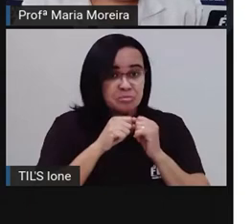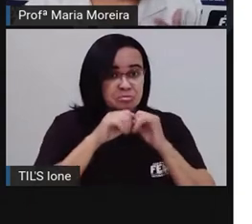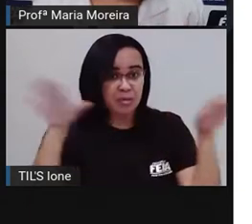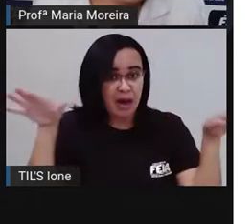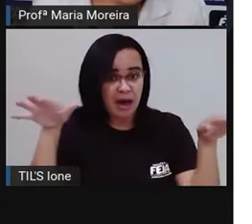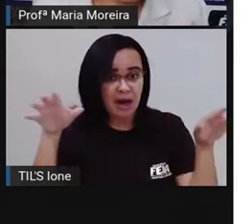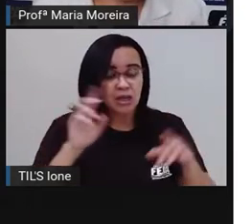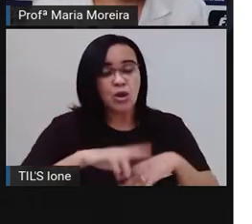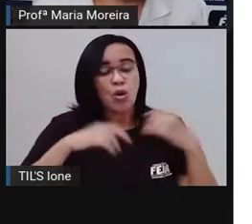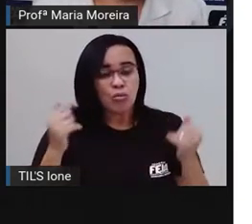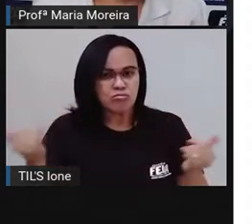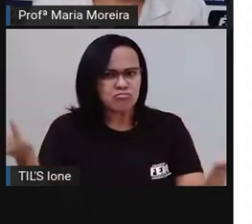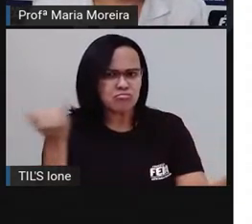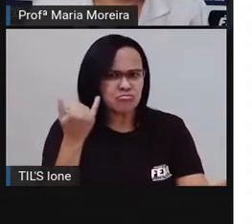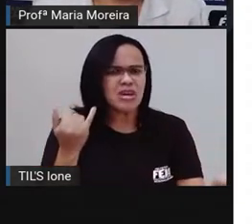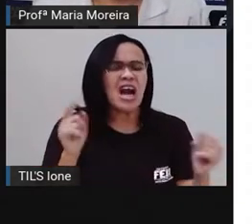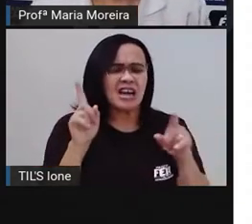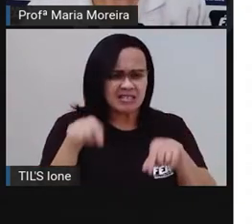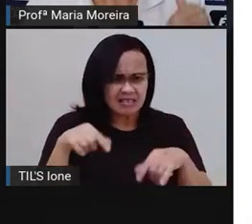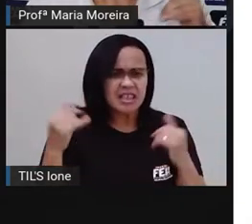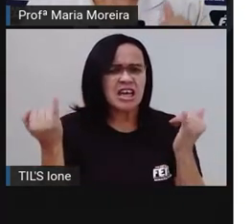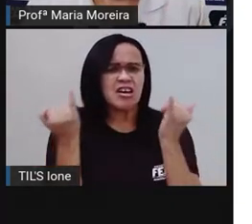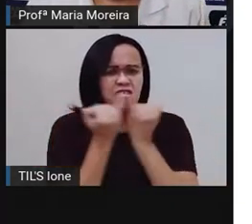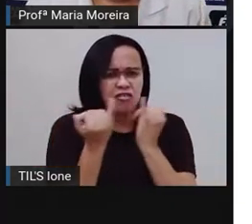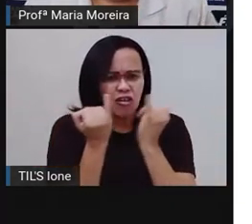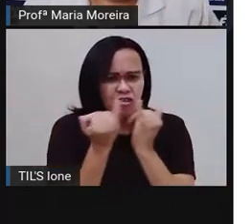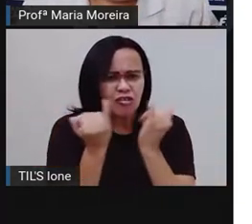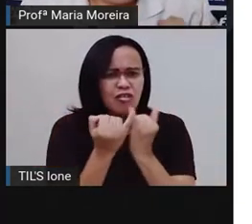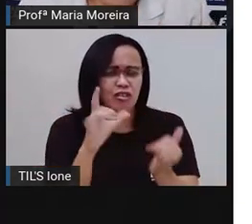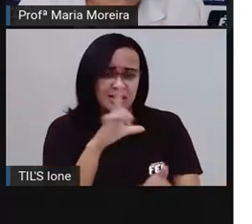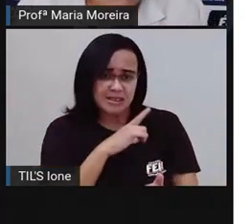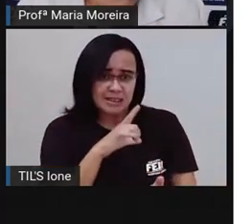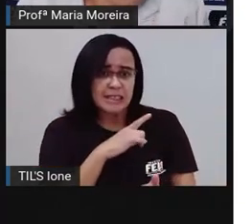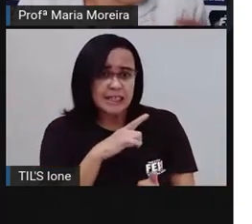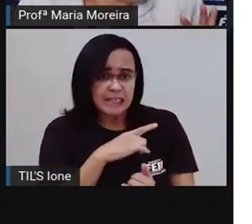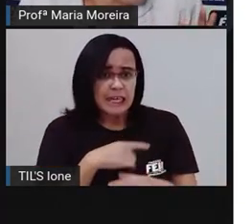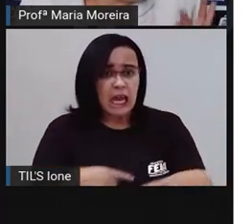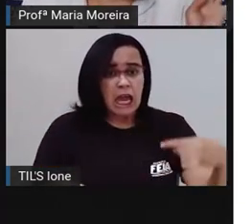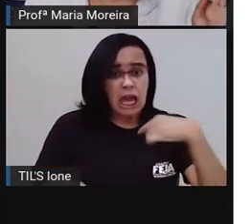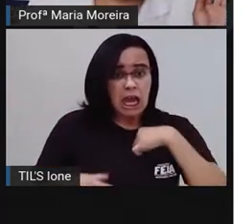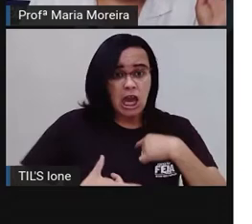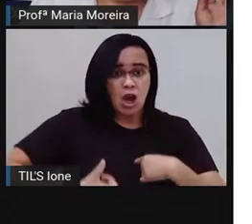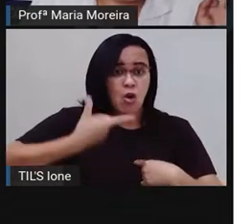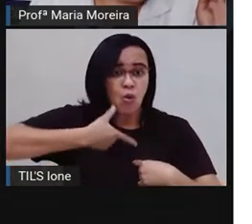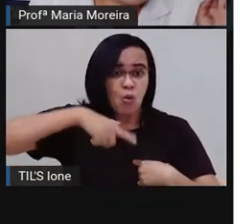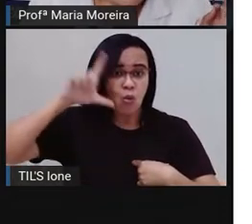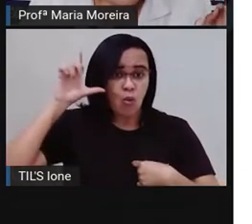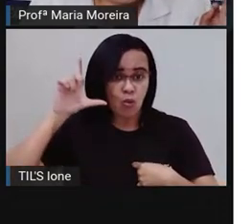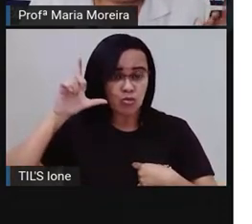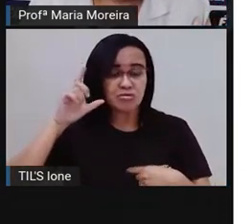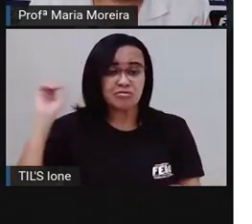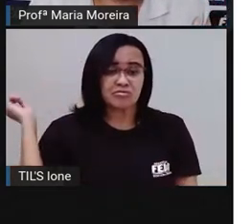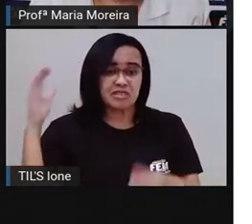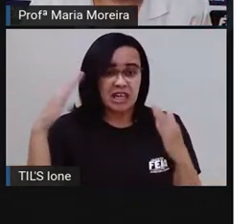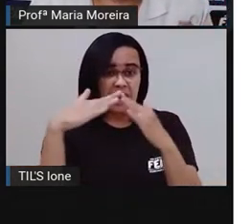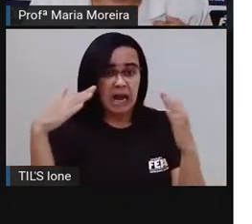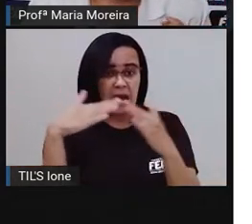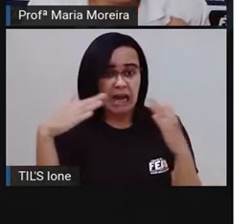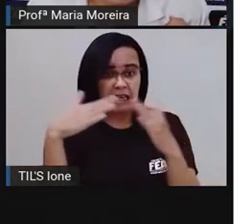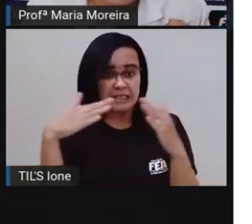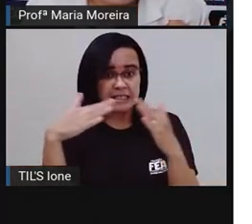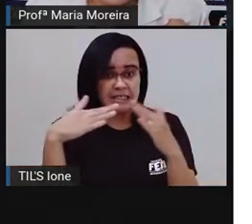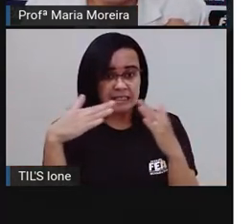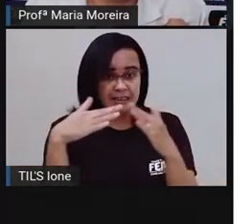isso? Ela vai chegar para você e vai dizer, olha, eu ontem estava na porta de casa, o foi que ela usou?